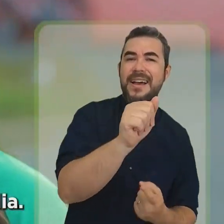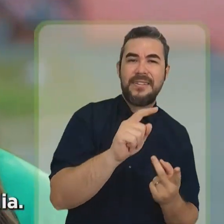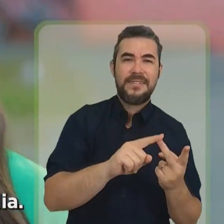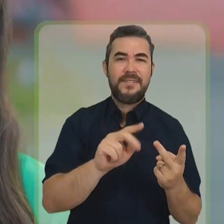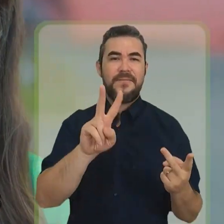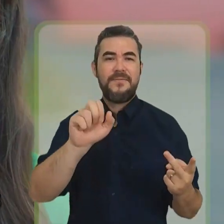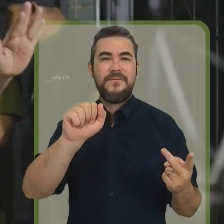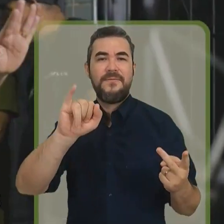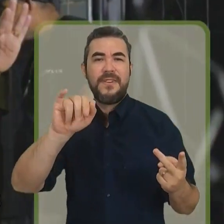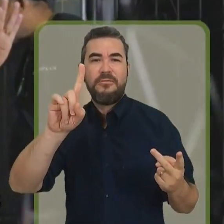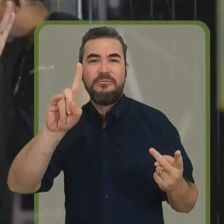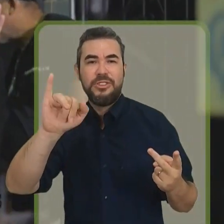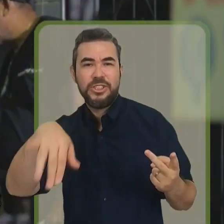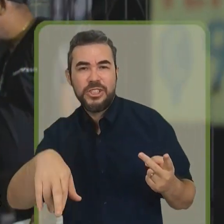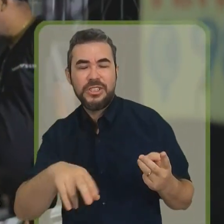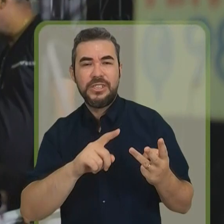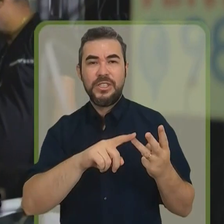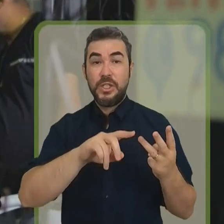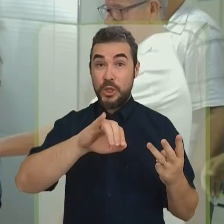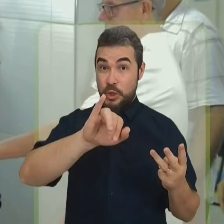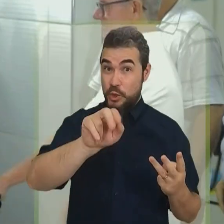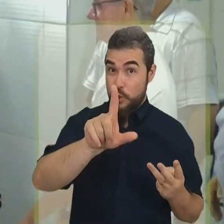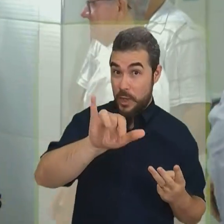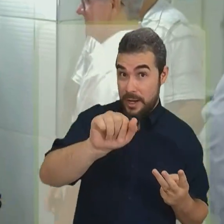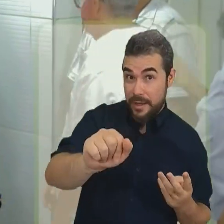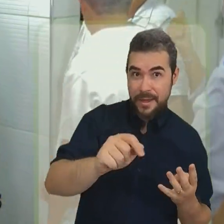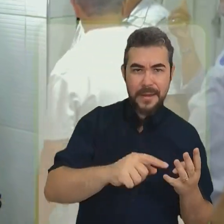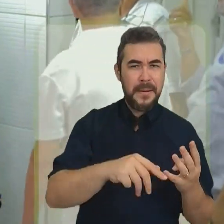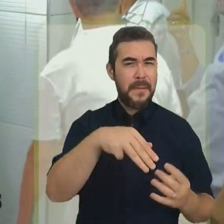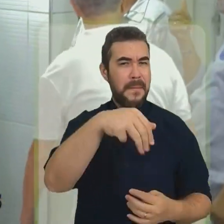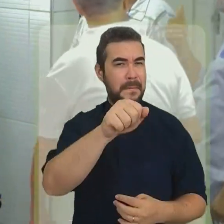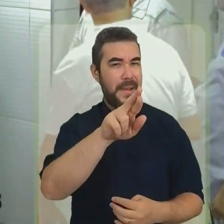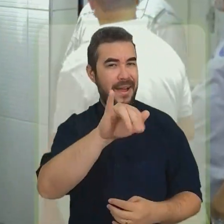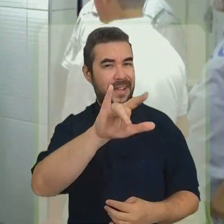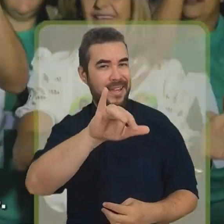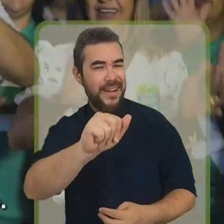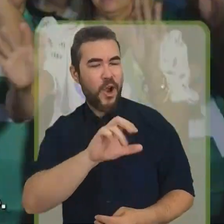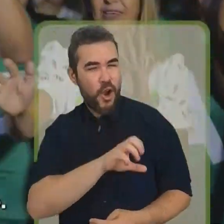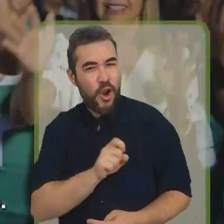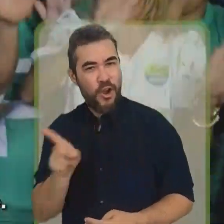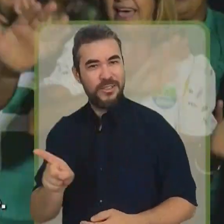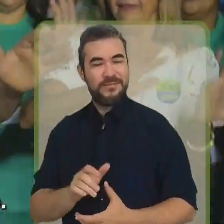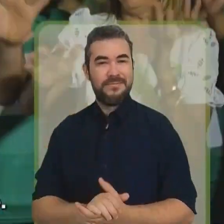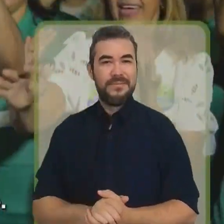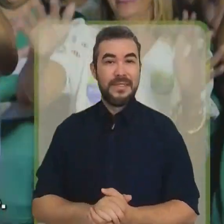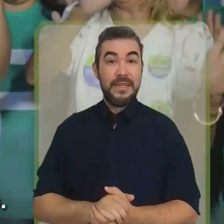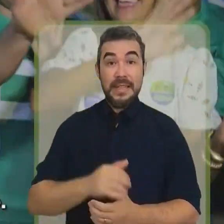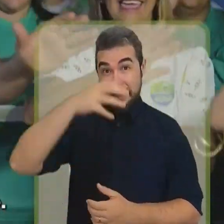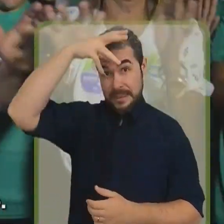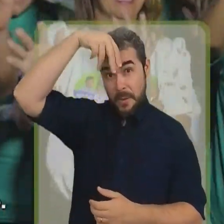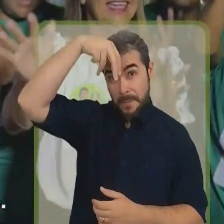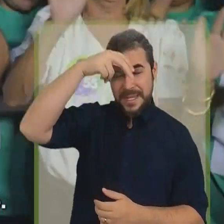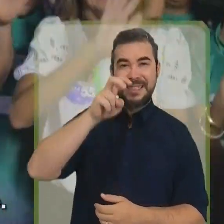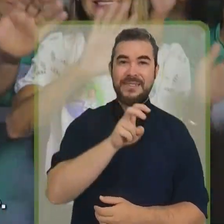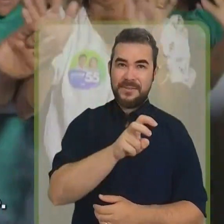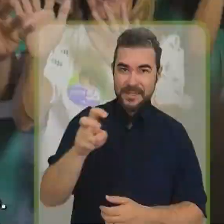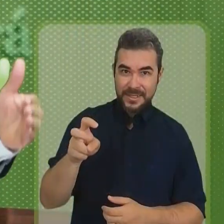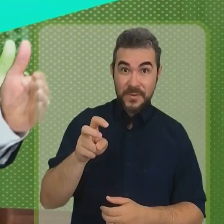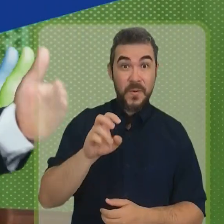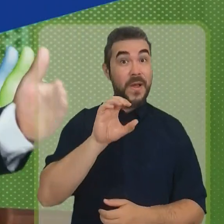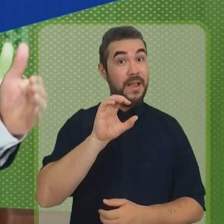Marília. Naumi é Calcaia. Naumi é 55. Naumi é o candidato do povo.